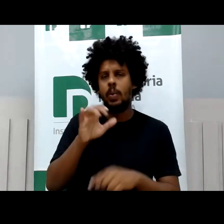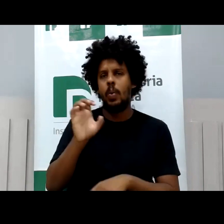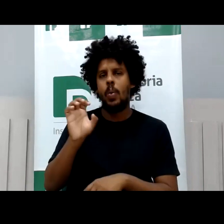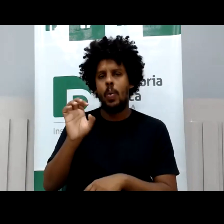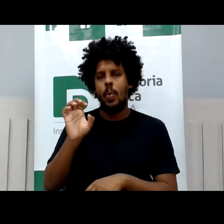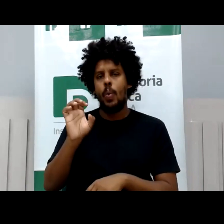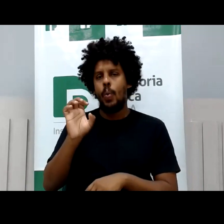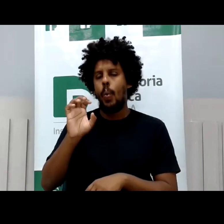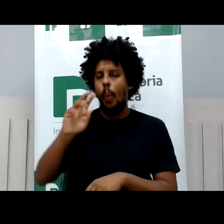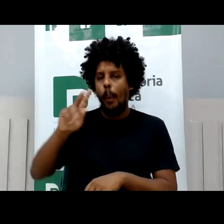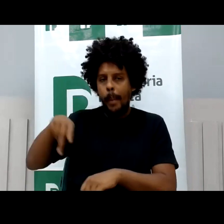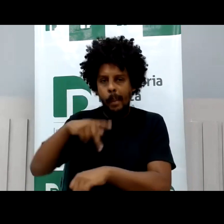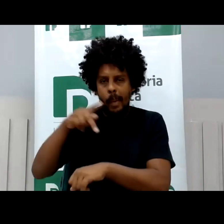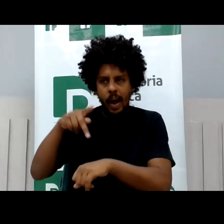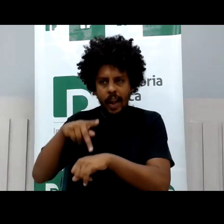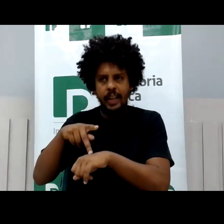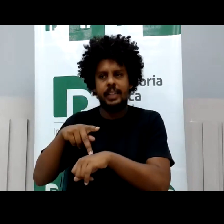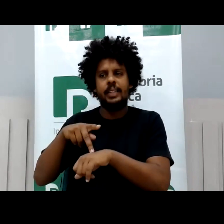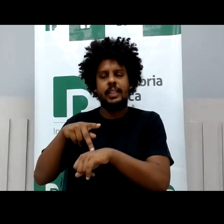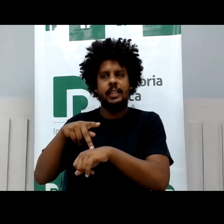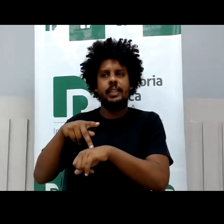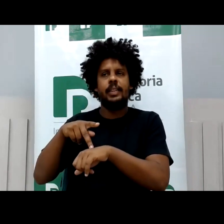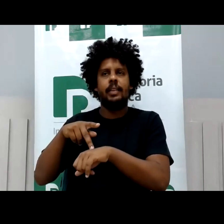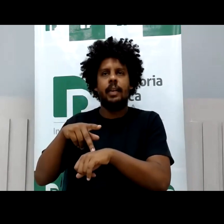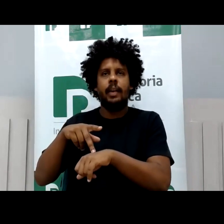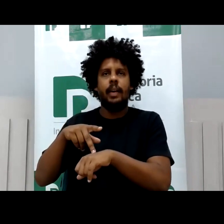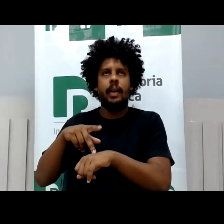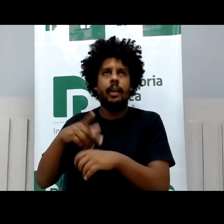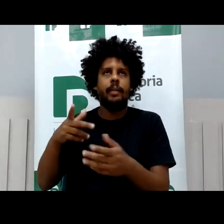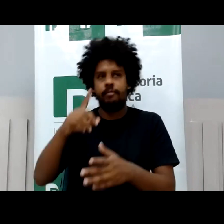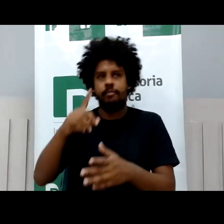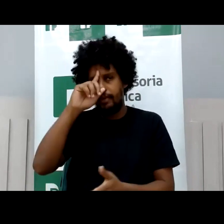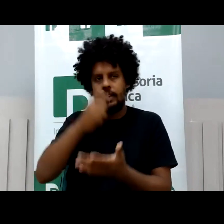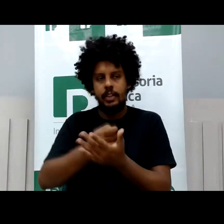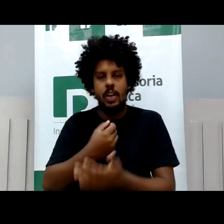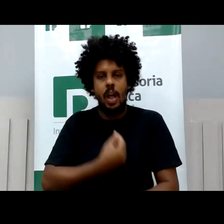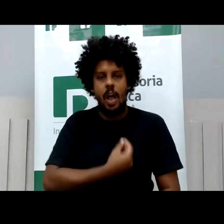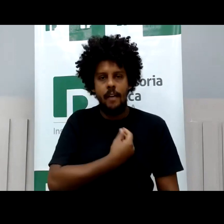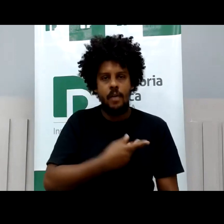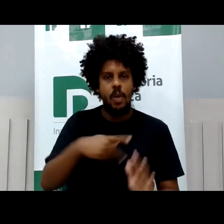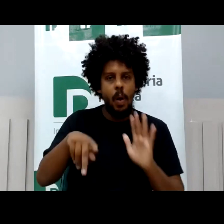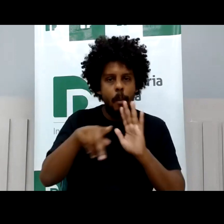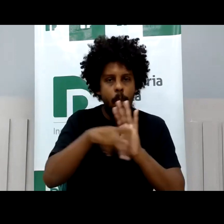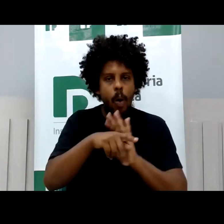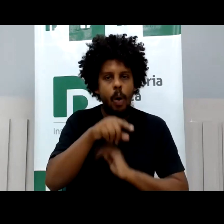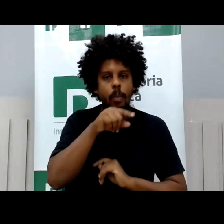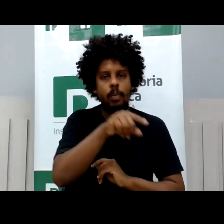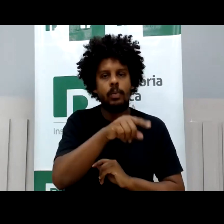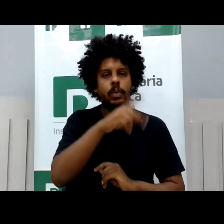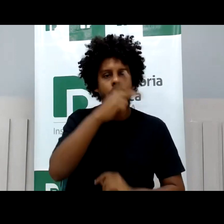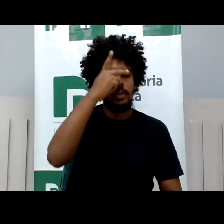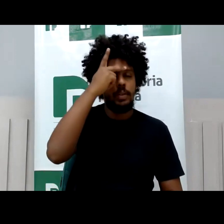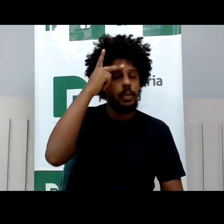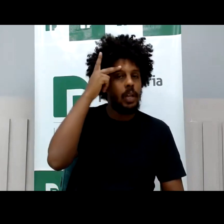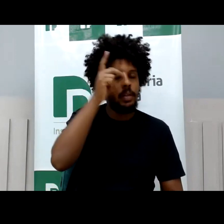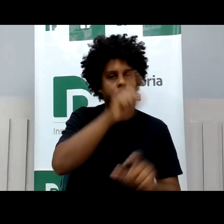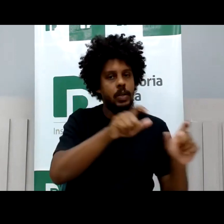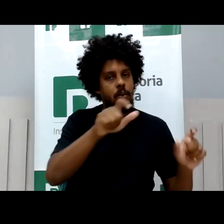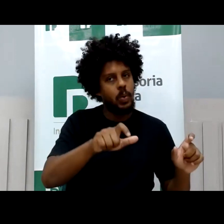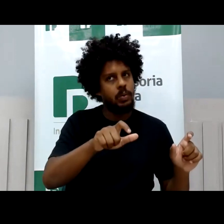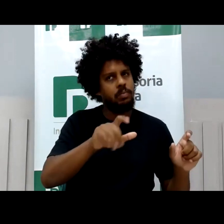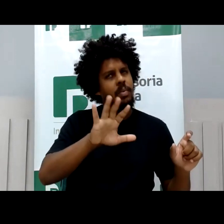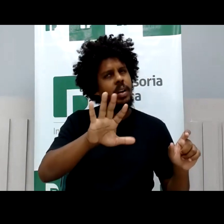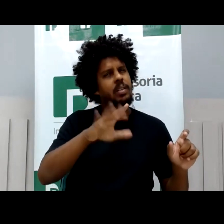ao extremo assim como tudo ser penalização acredito mais no diálogo e na prevenção